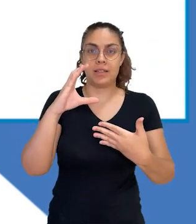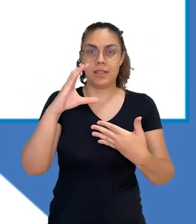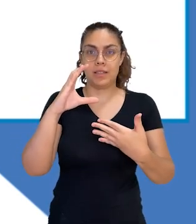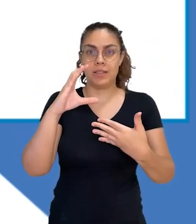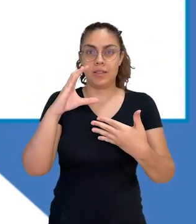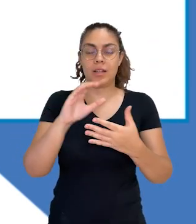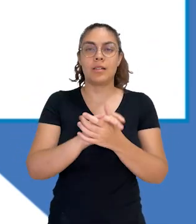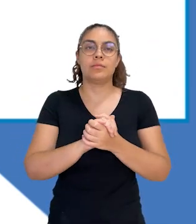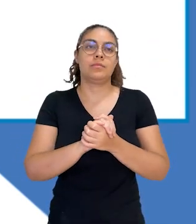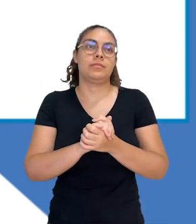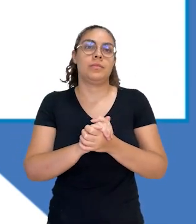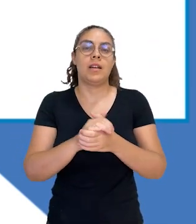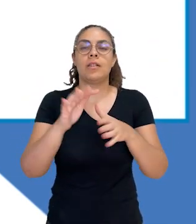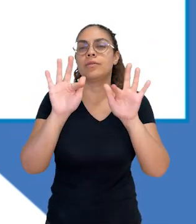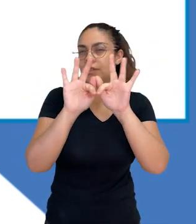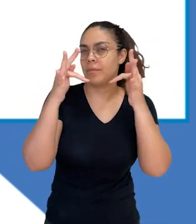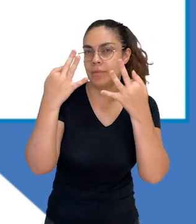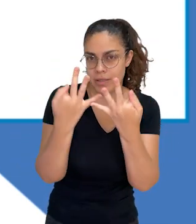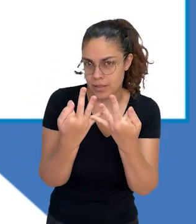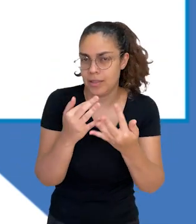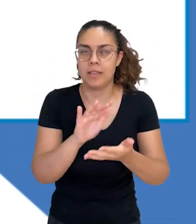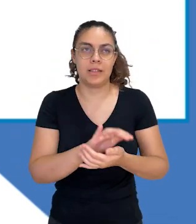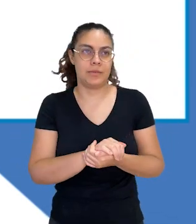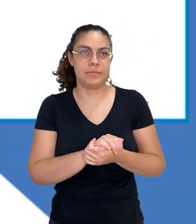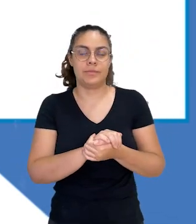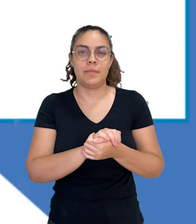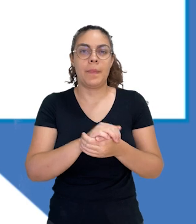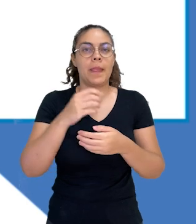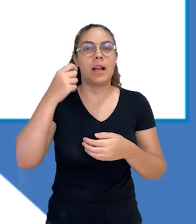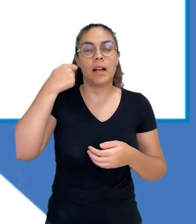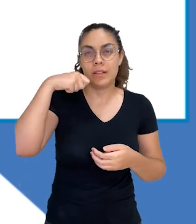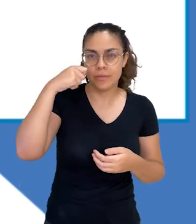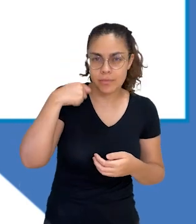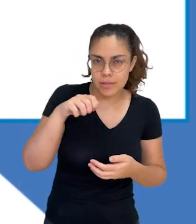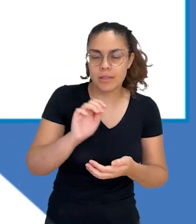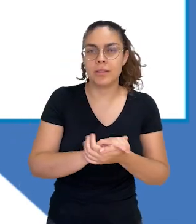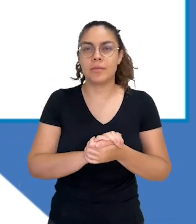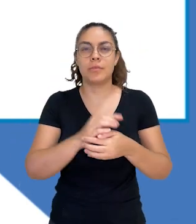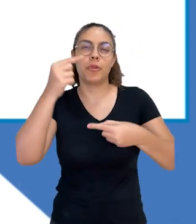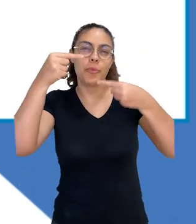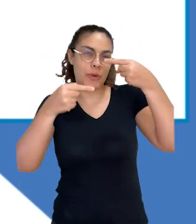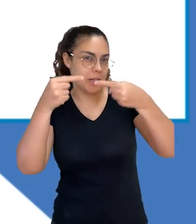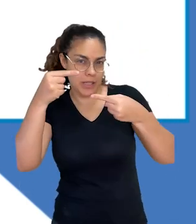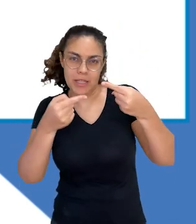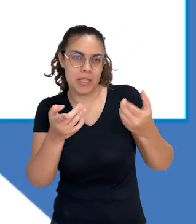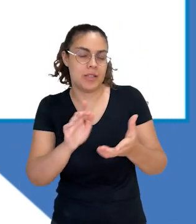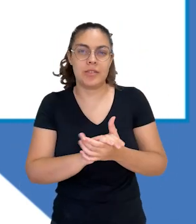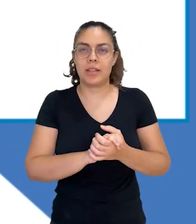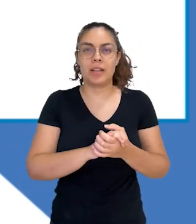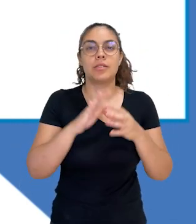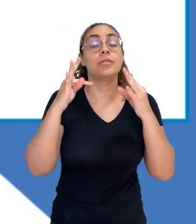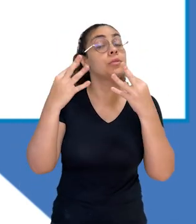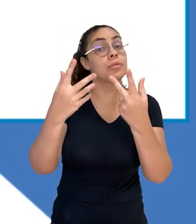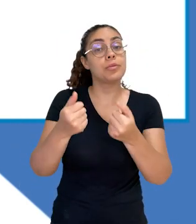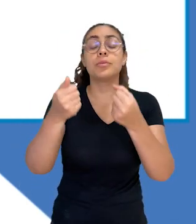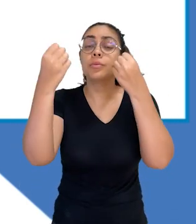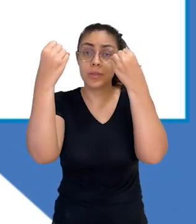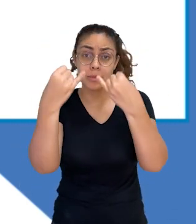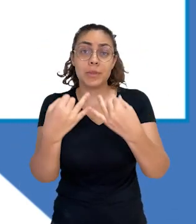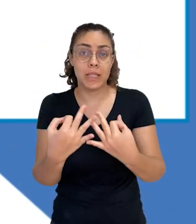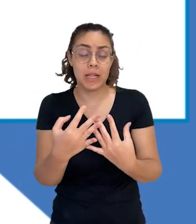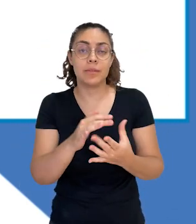Sua divisão familiar, a sua divisão administrativa, a sua divisão política, os seus exércitos e tudo mais.